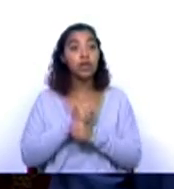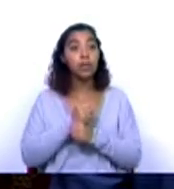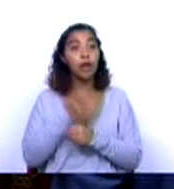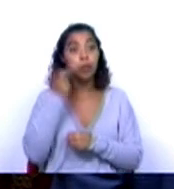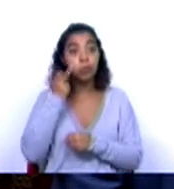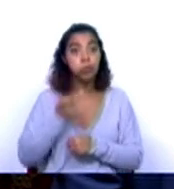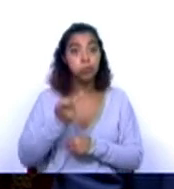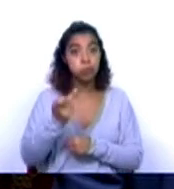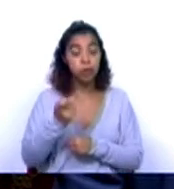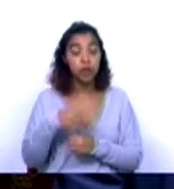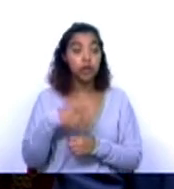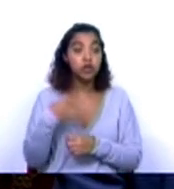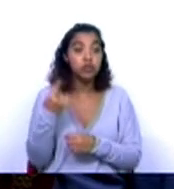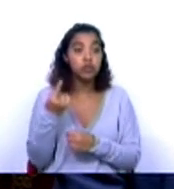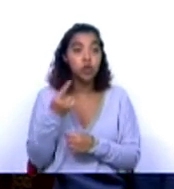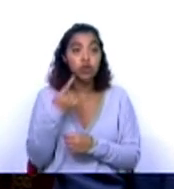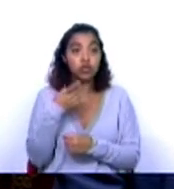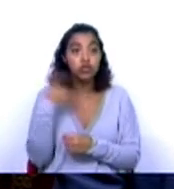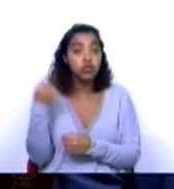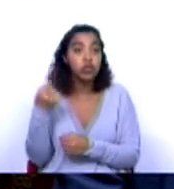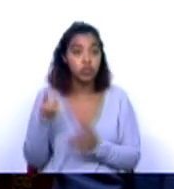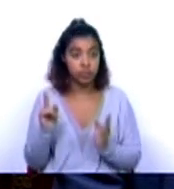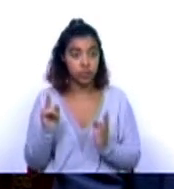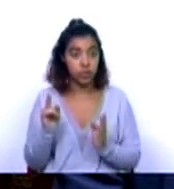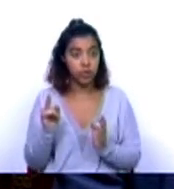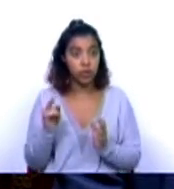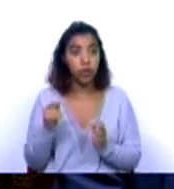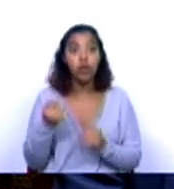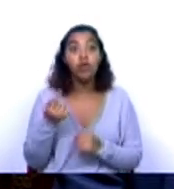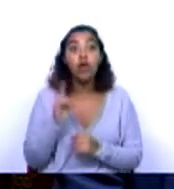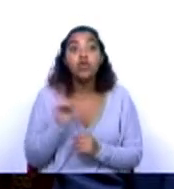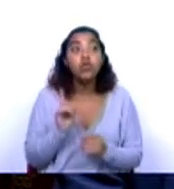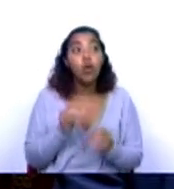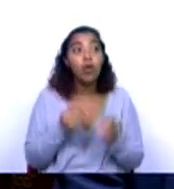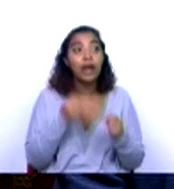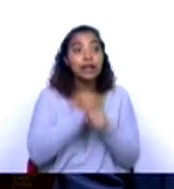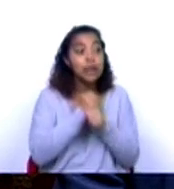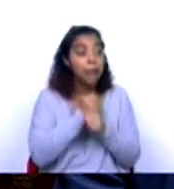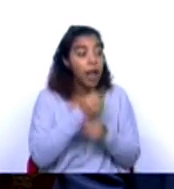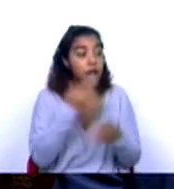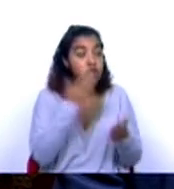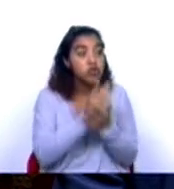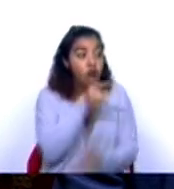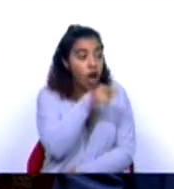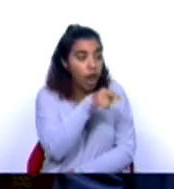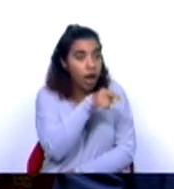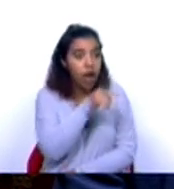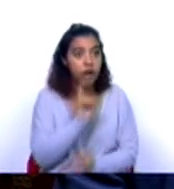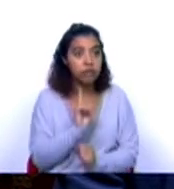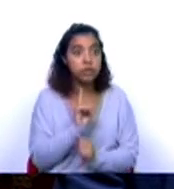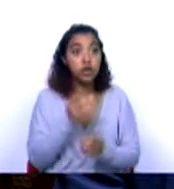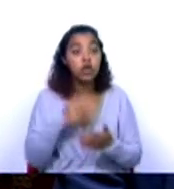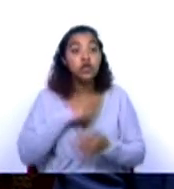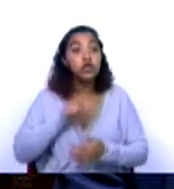proposta que temos em cima da mesa. Dedicação plena não é dedicação exclusiva. Não é dedicação exclusiva. Nós não queremos pagar